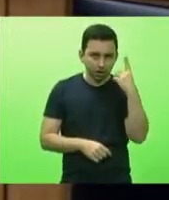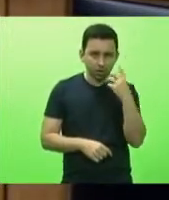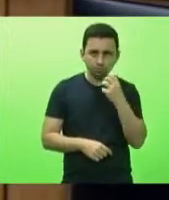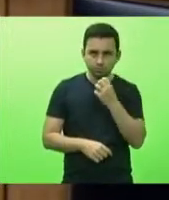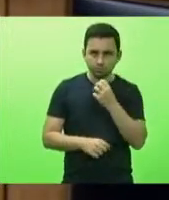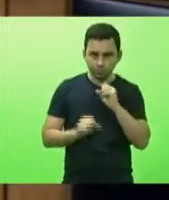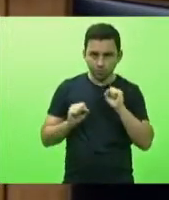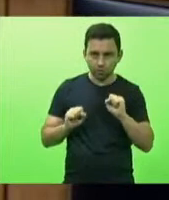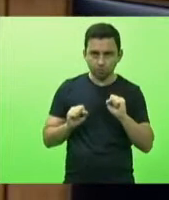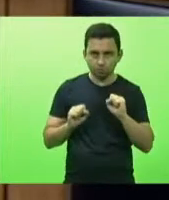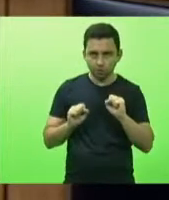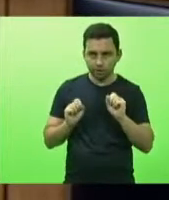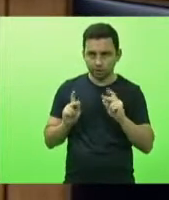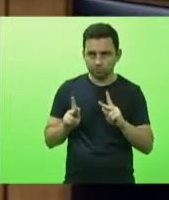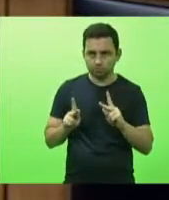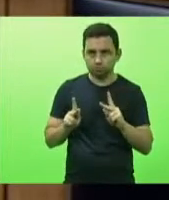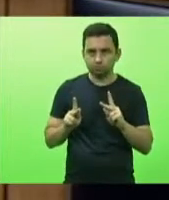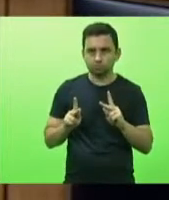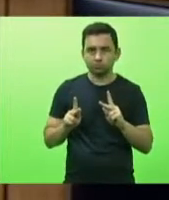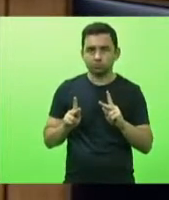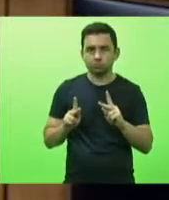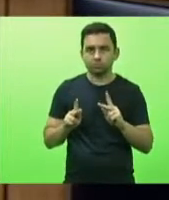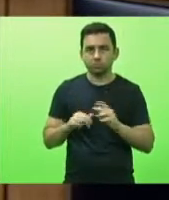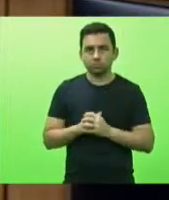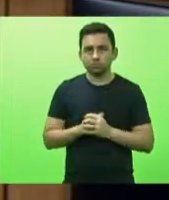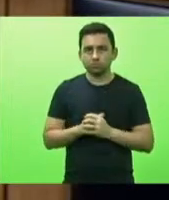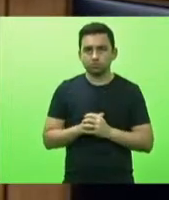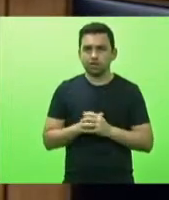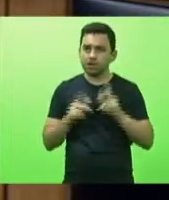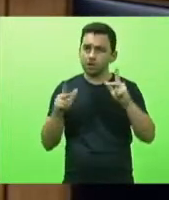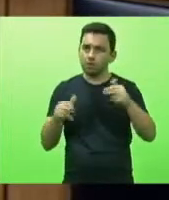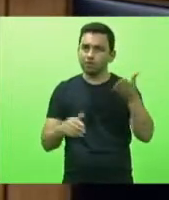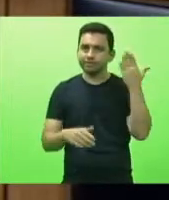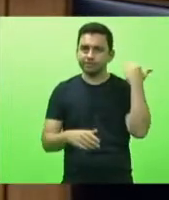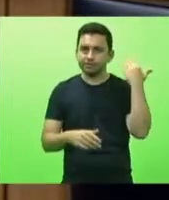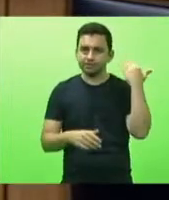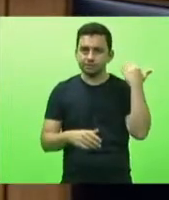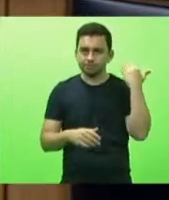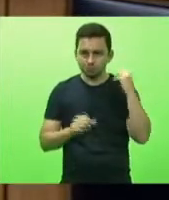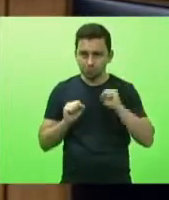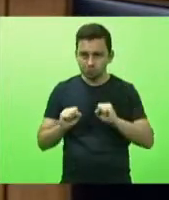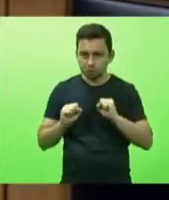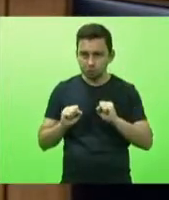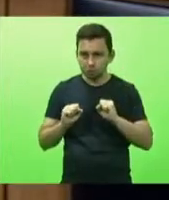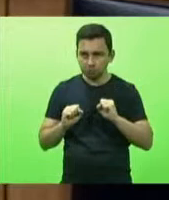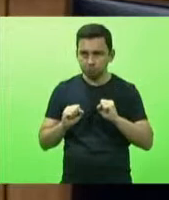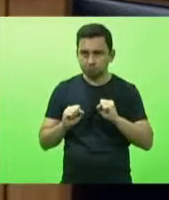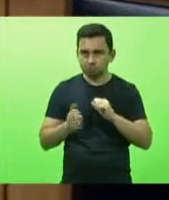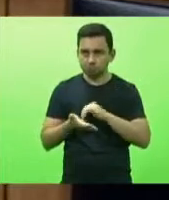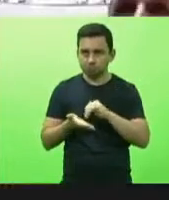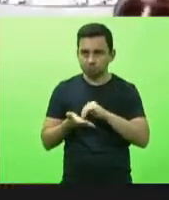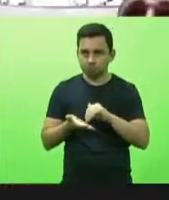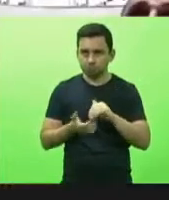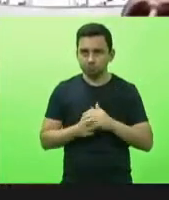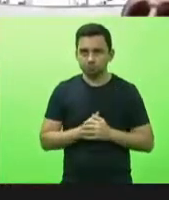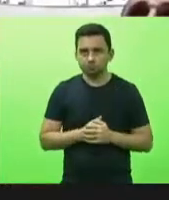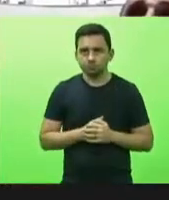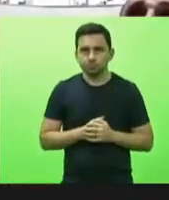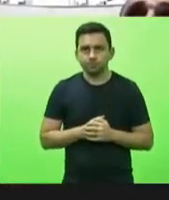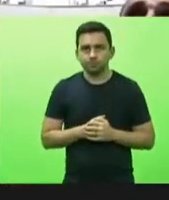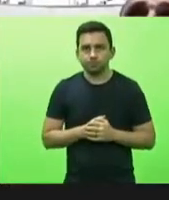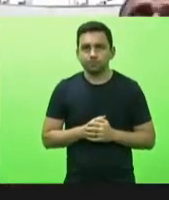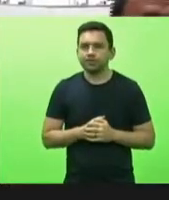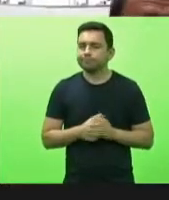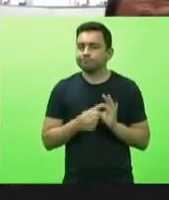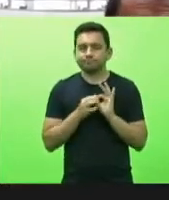objeção com relação a isso ou podemos fazer dessa maneira aqui como já foi feito anteriormente pode ser secretário a